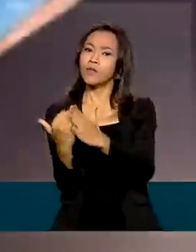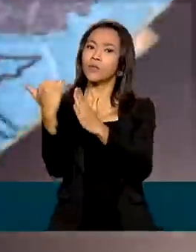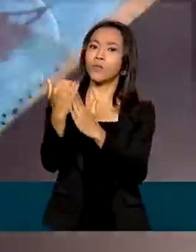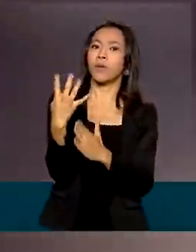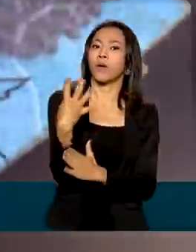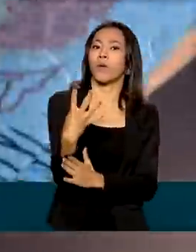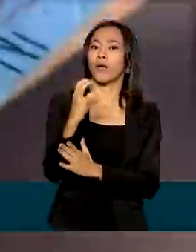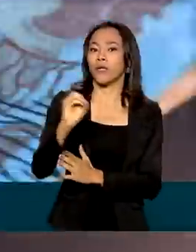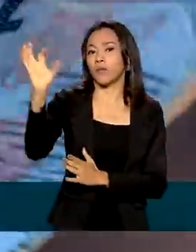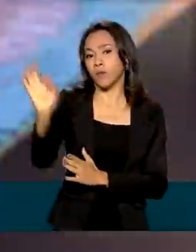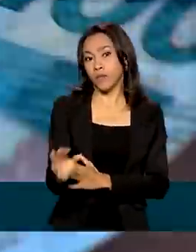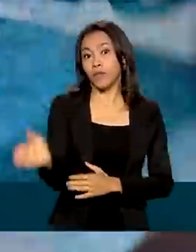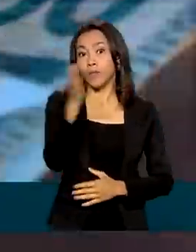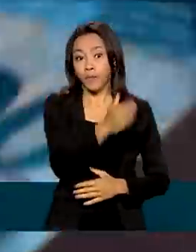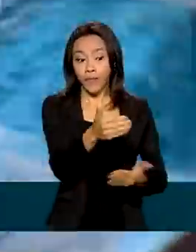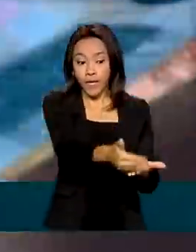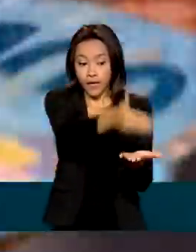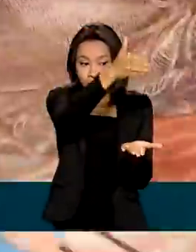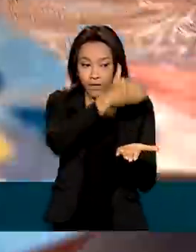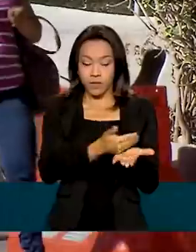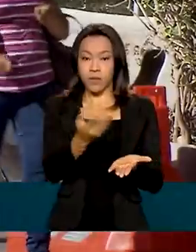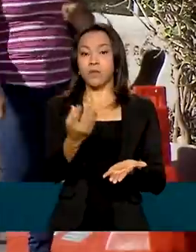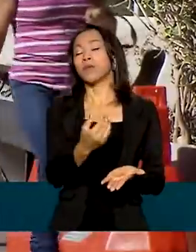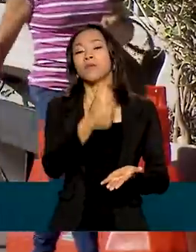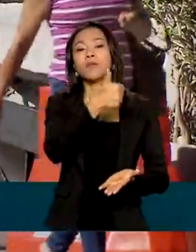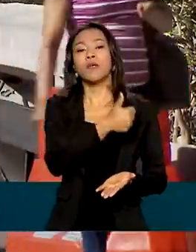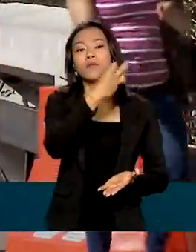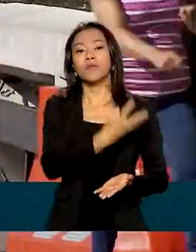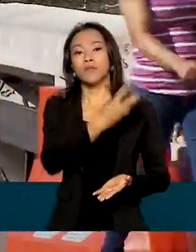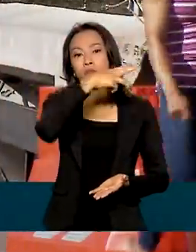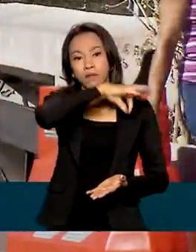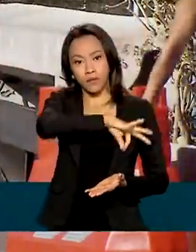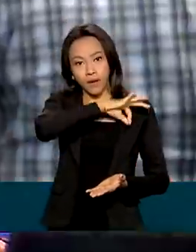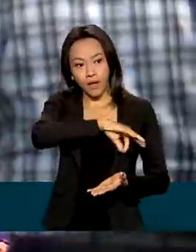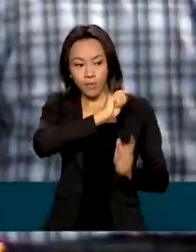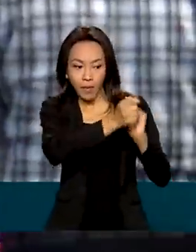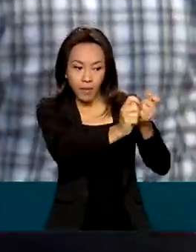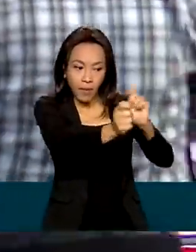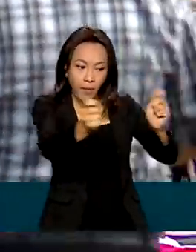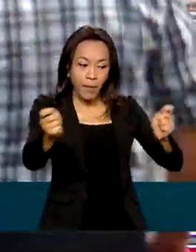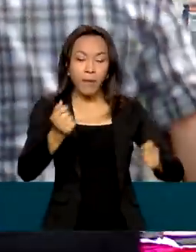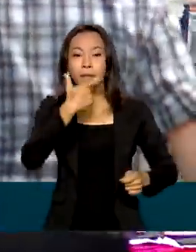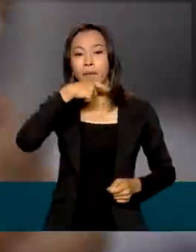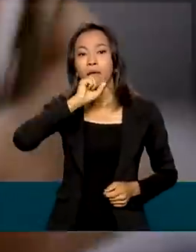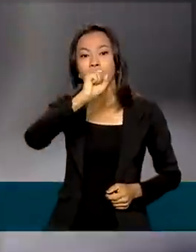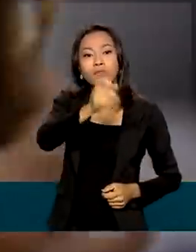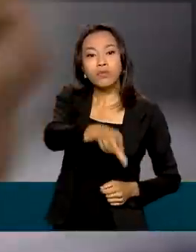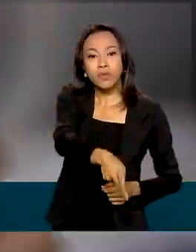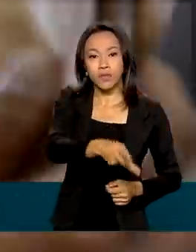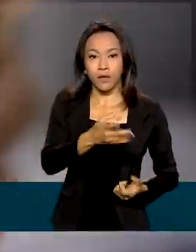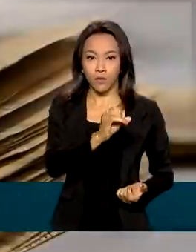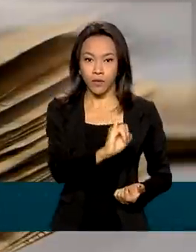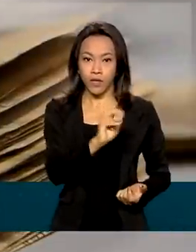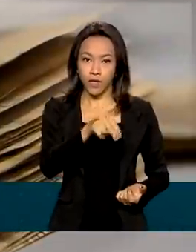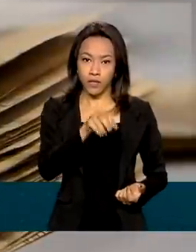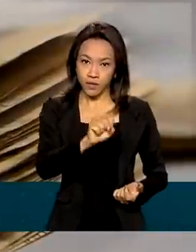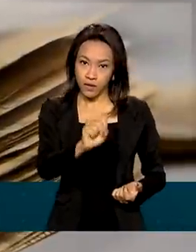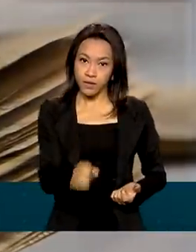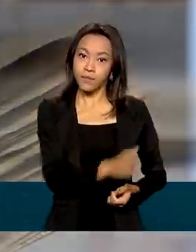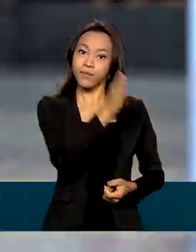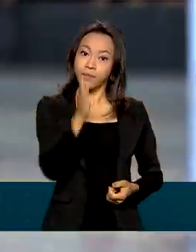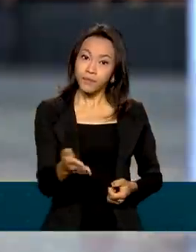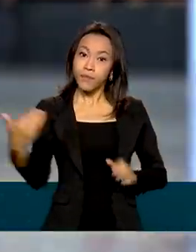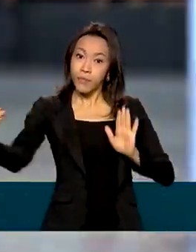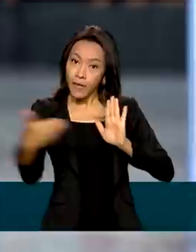e a antecipação do pagamento do 13º salário para beneficiários do INSS. No total, o programa Renda e